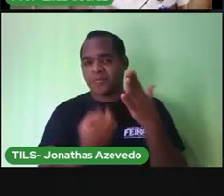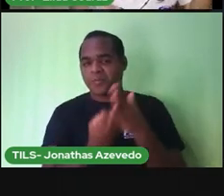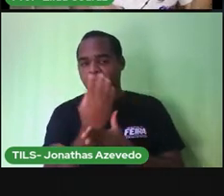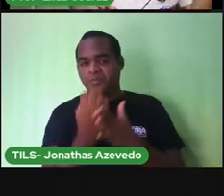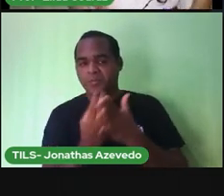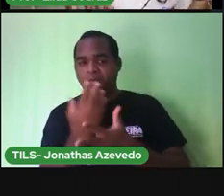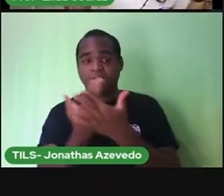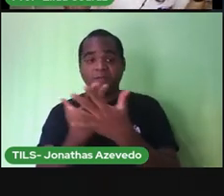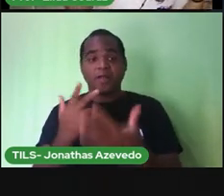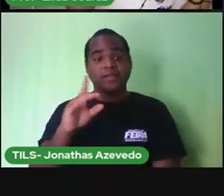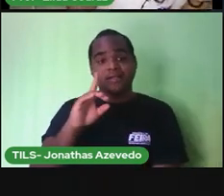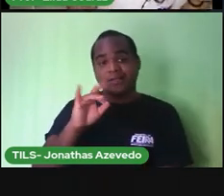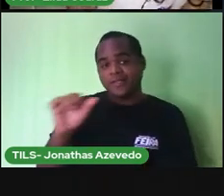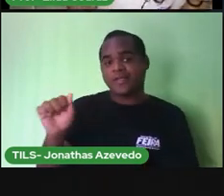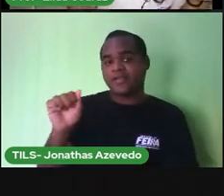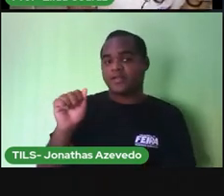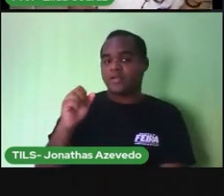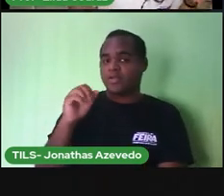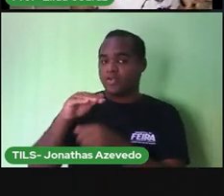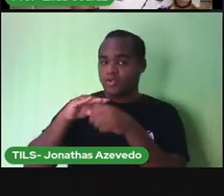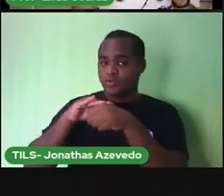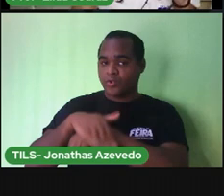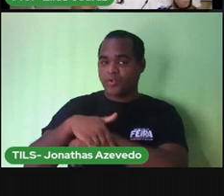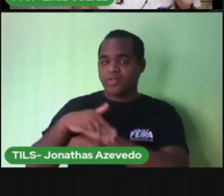dias, noites,